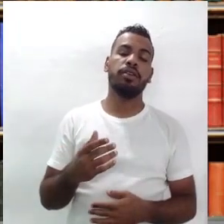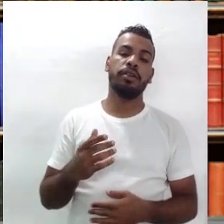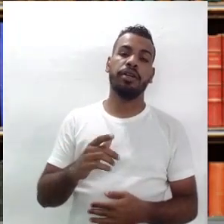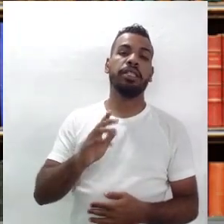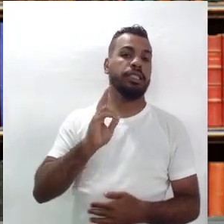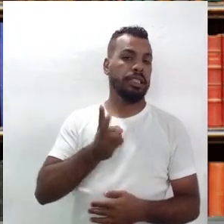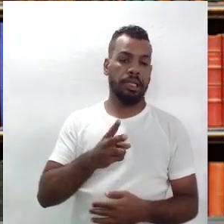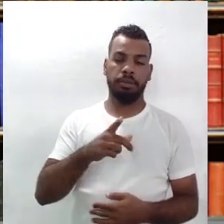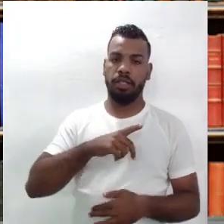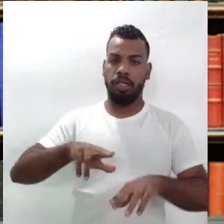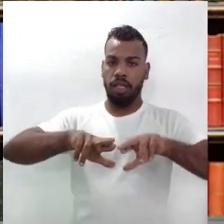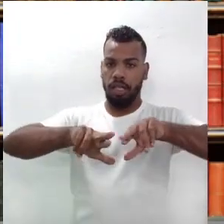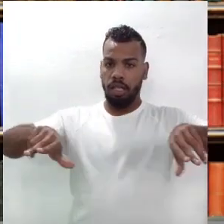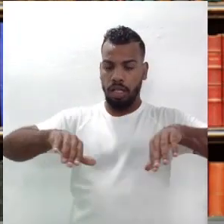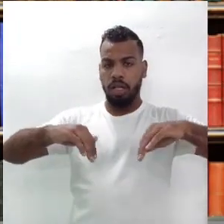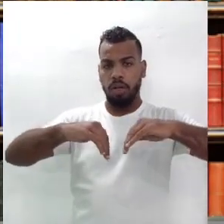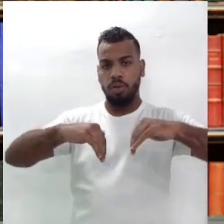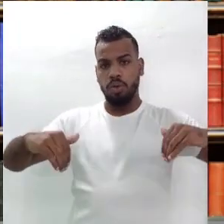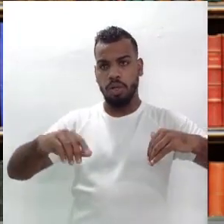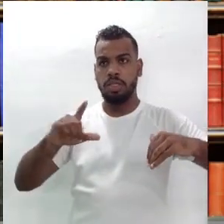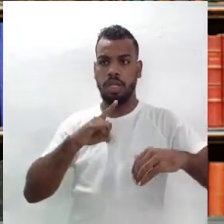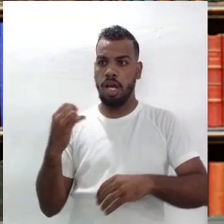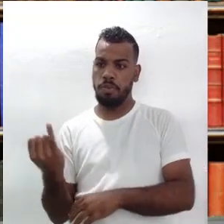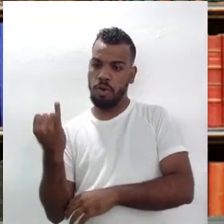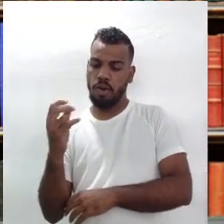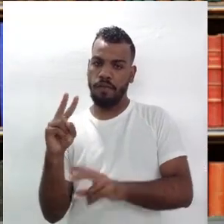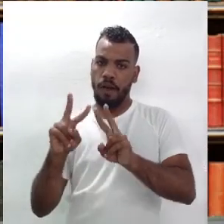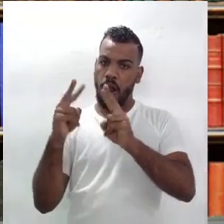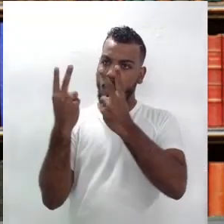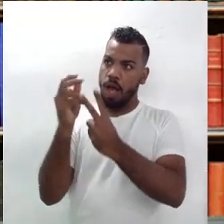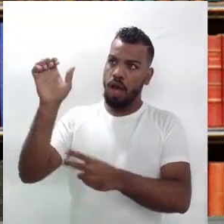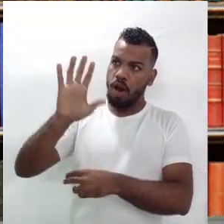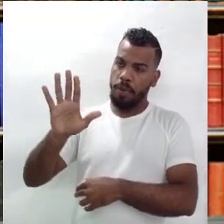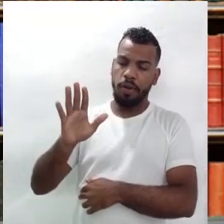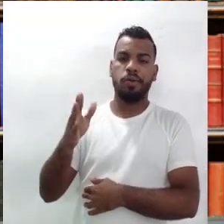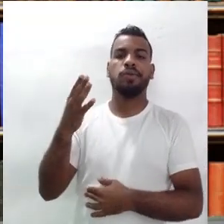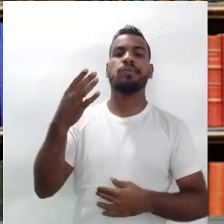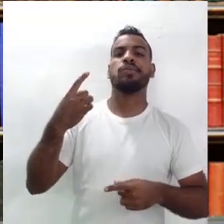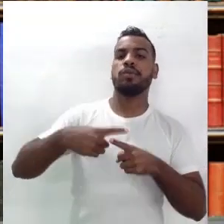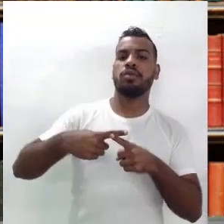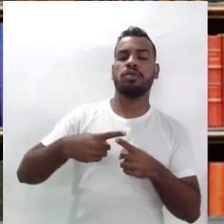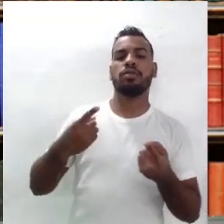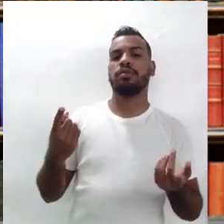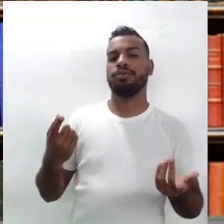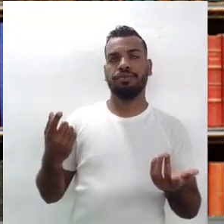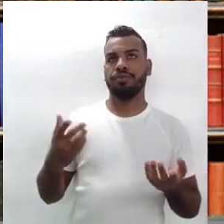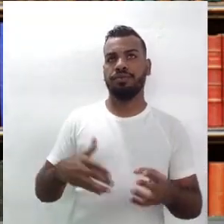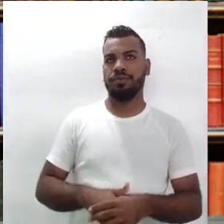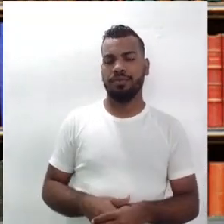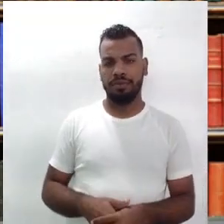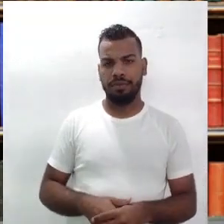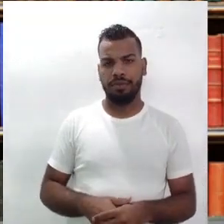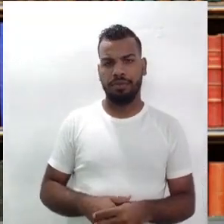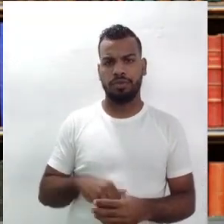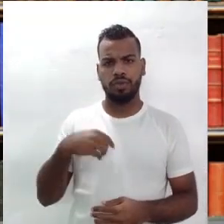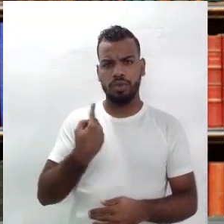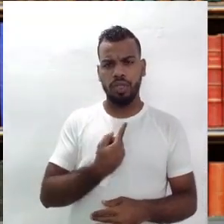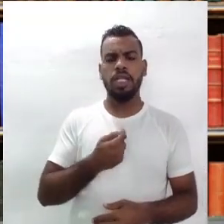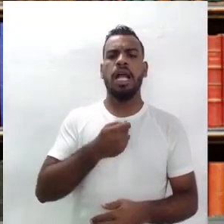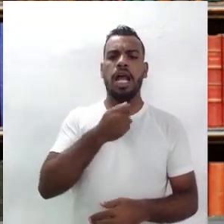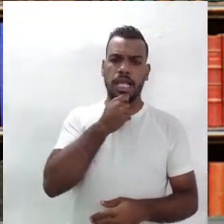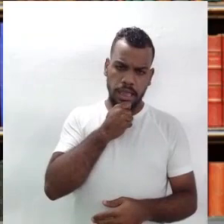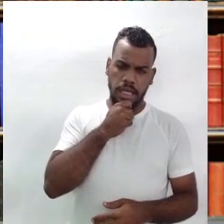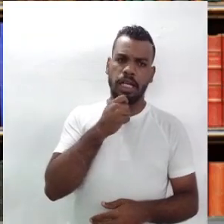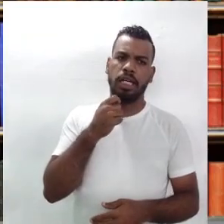sempre a dicotomia do que é que a gente importava de valores europeus, afinal de contas, nós ainda éramos